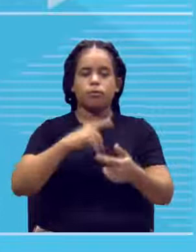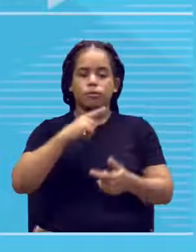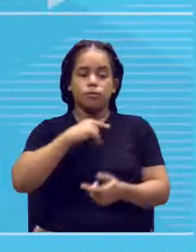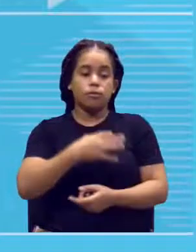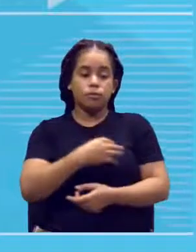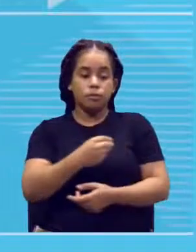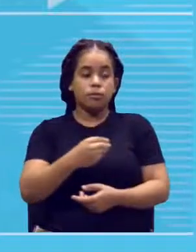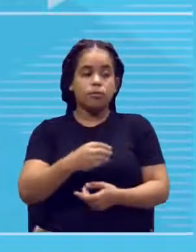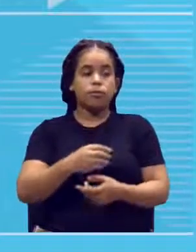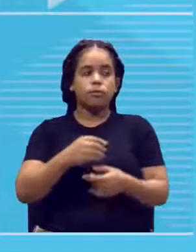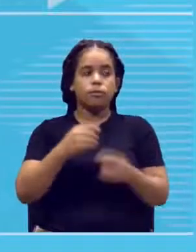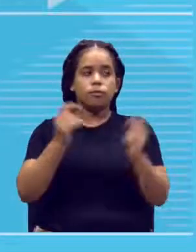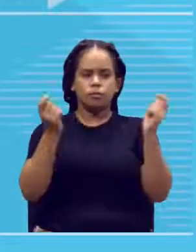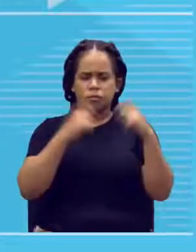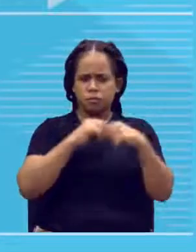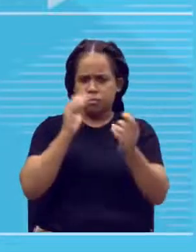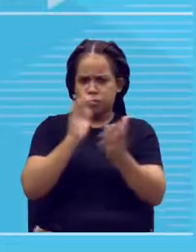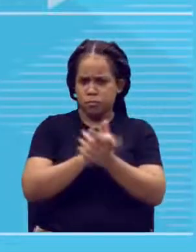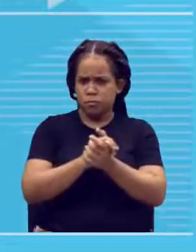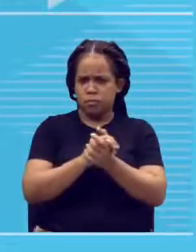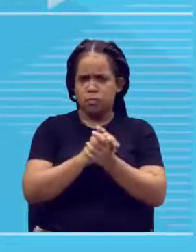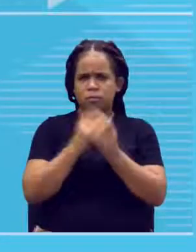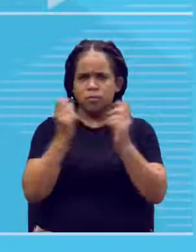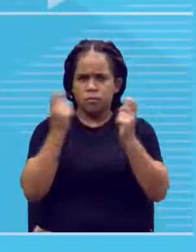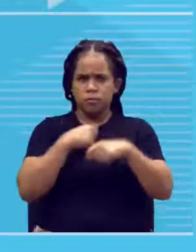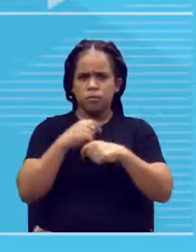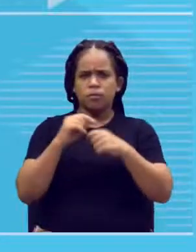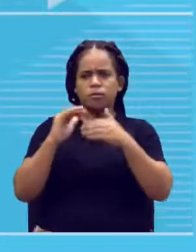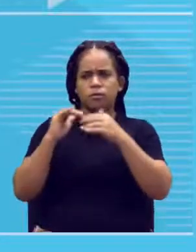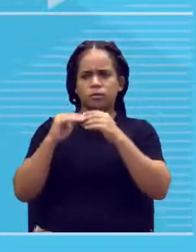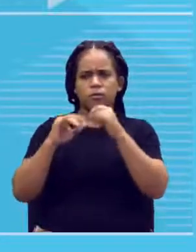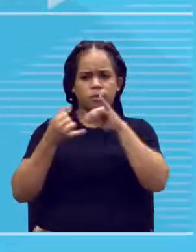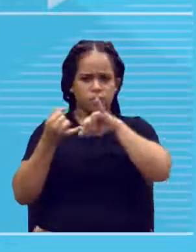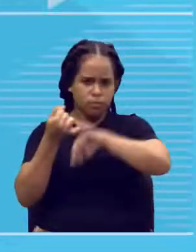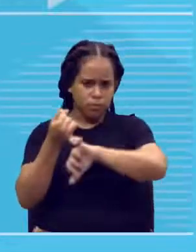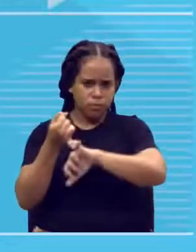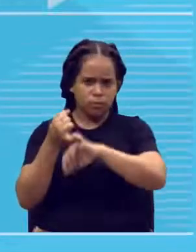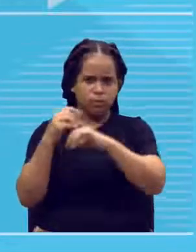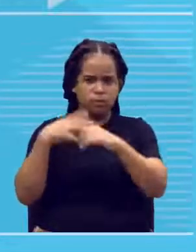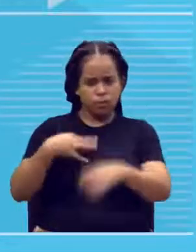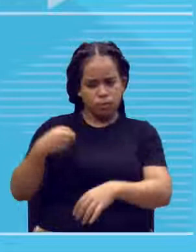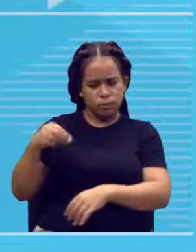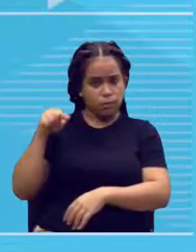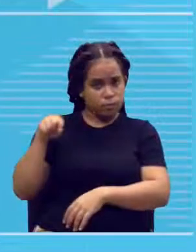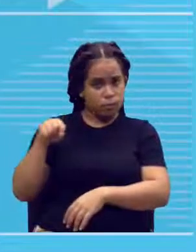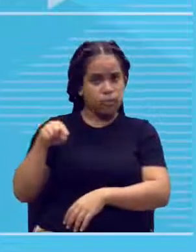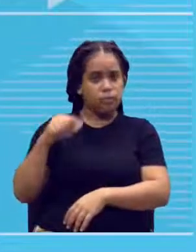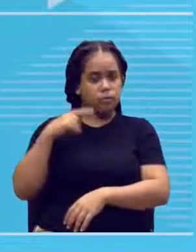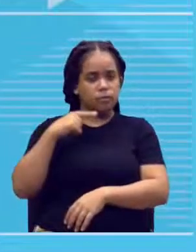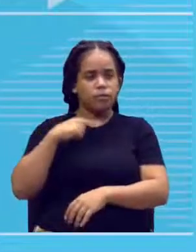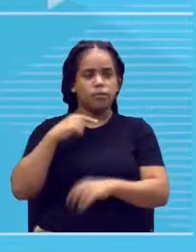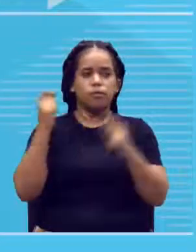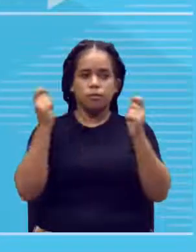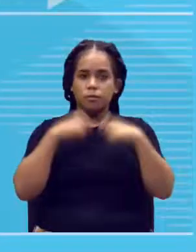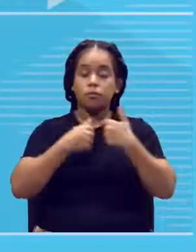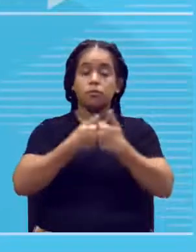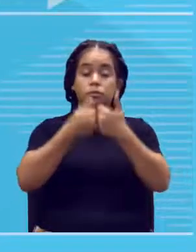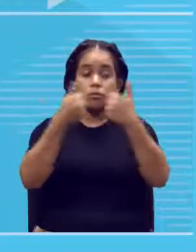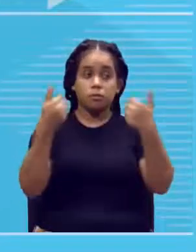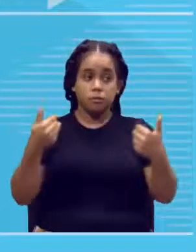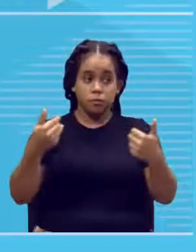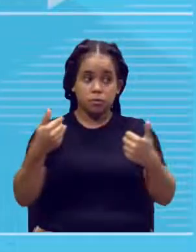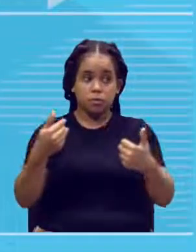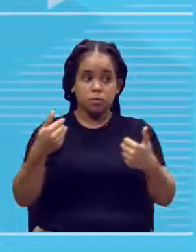Esse casamento, eu posso ter um filho fora do casamento? Posso. Eu posso divorciar esse casal e esse